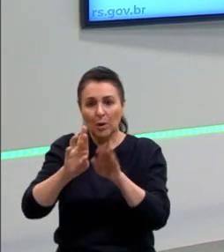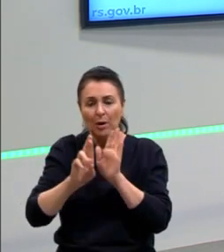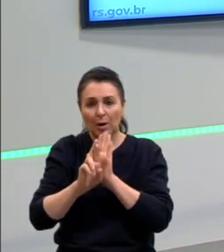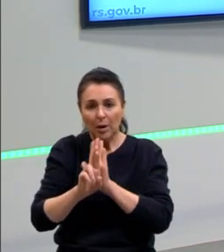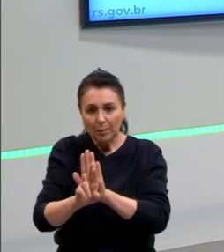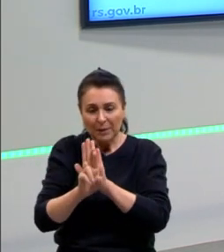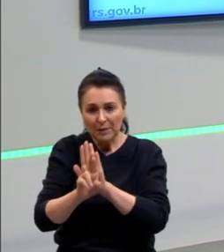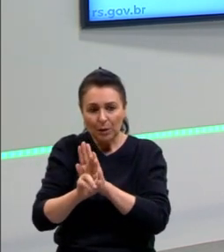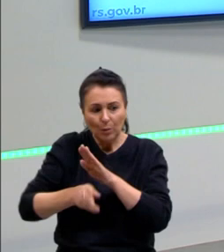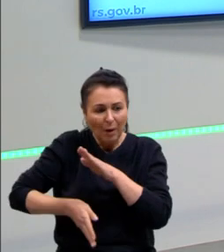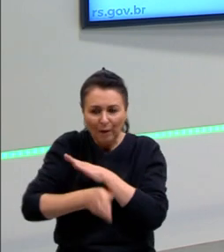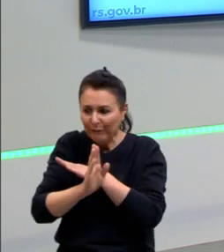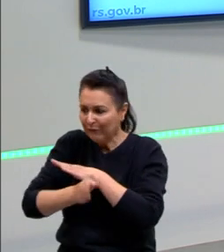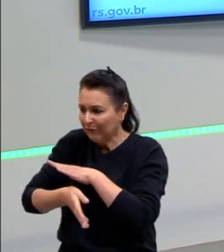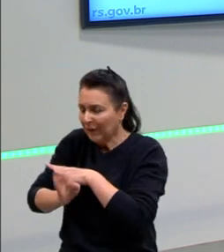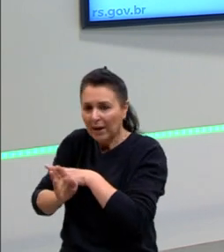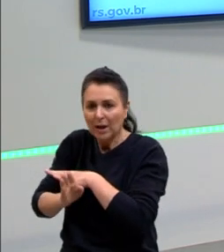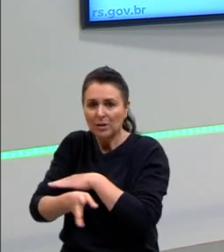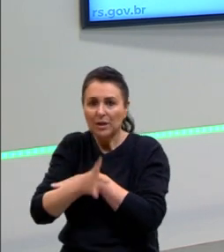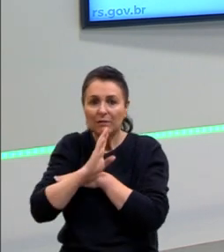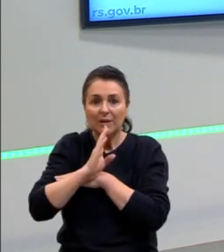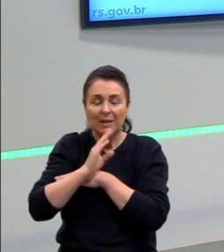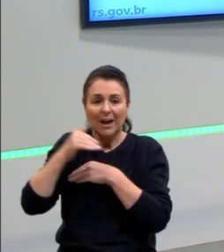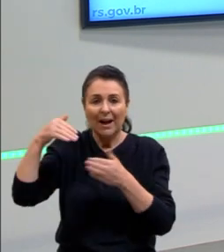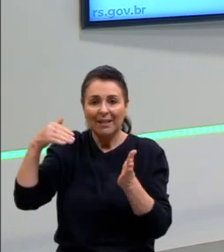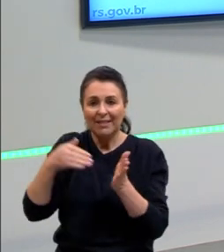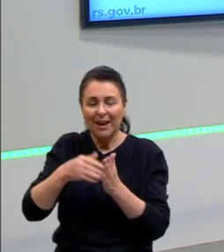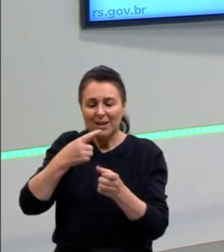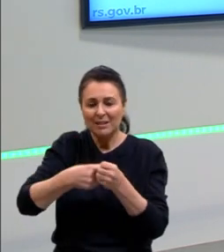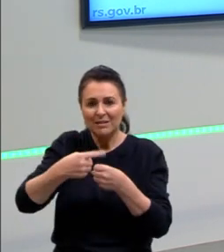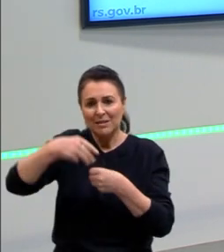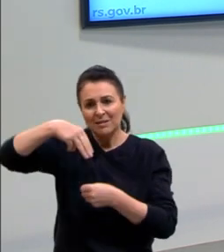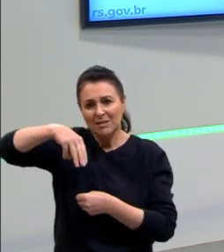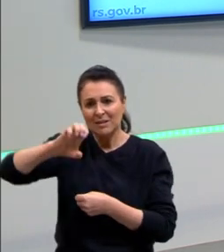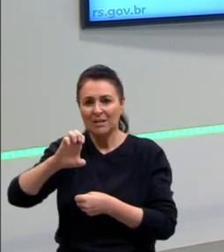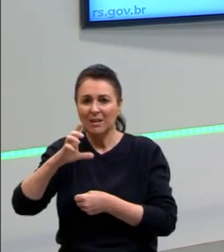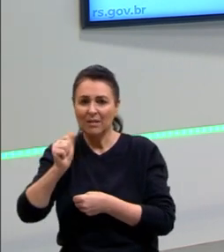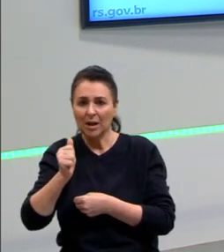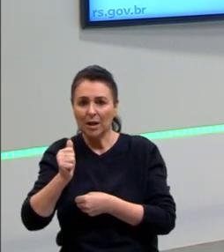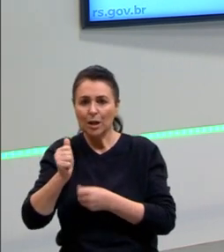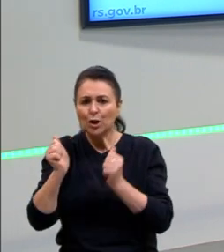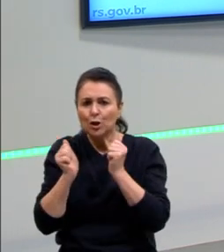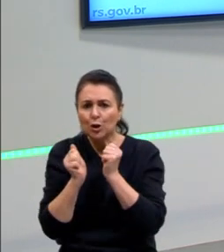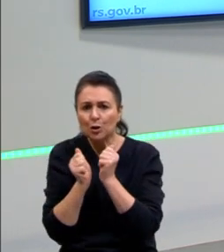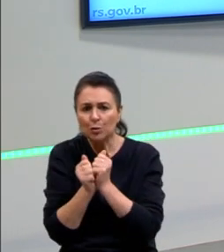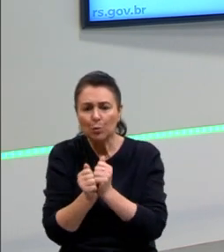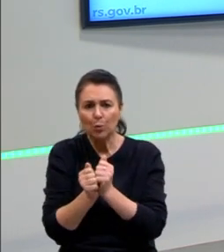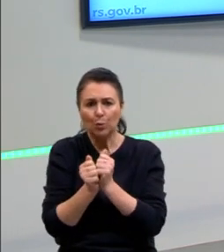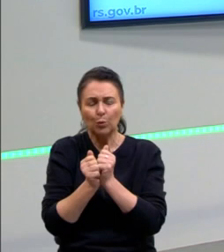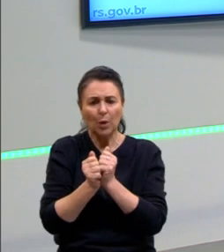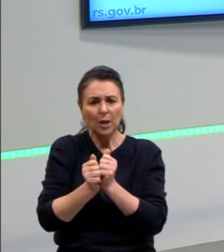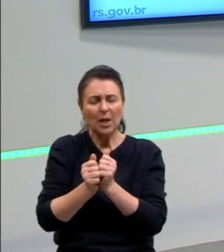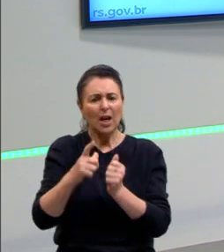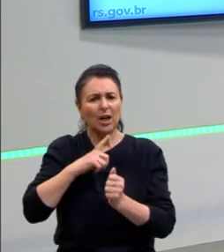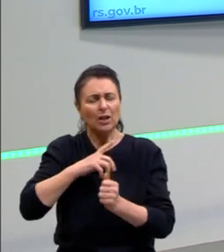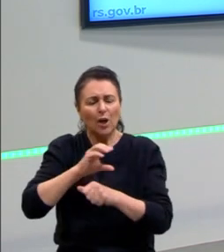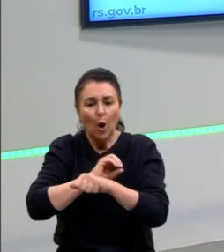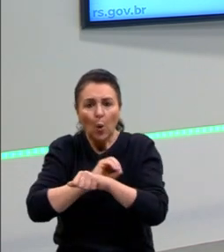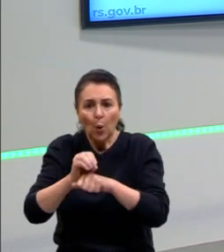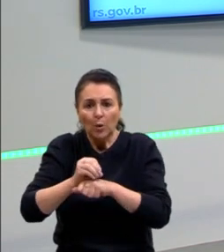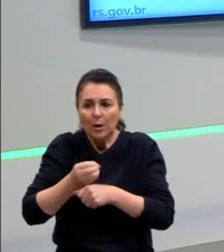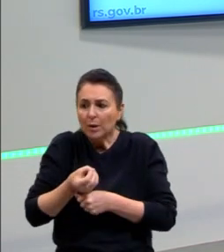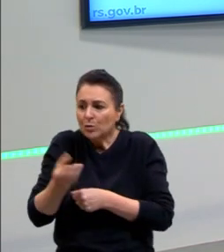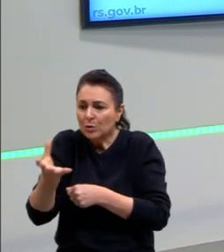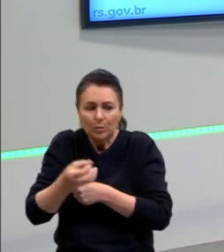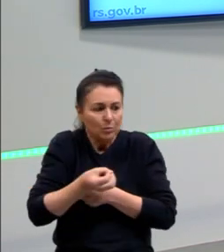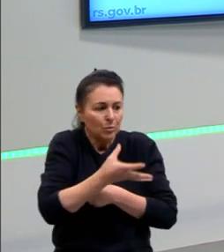peregrinação, quando ele vai até Meca, e se diz que ele levou tanto ouro que ele doava pepitas de ouro no caminho